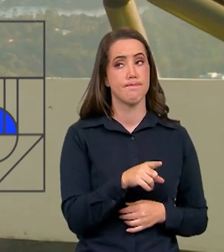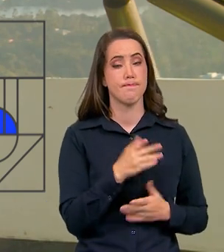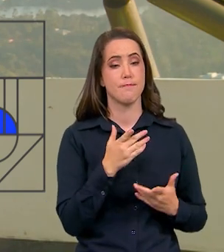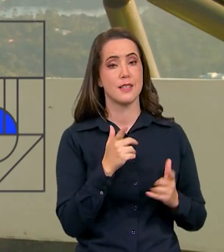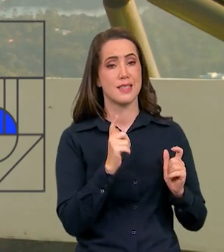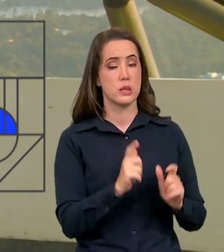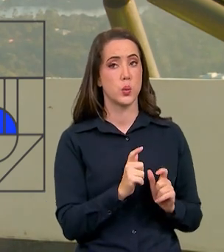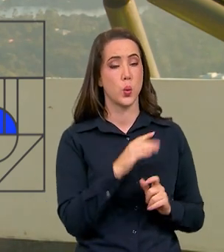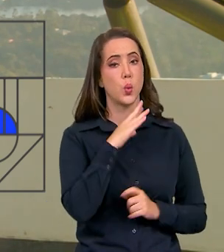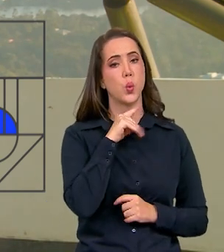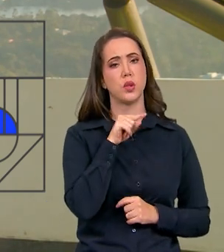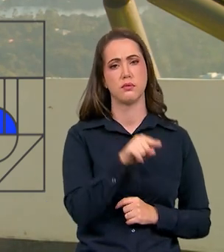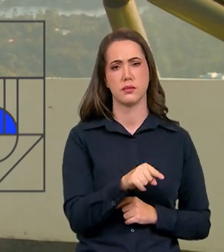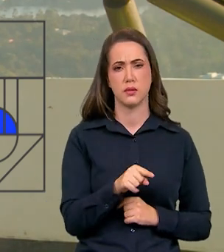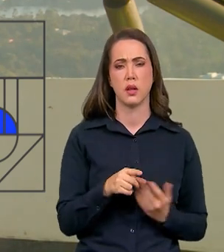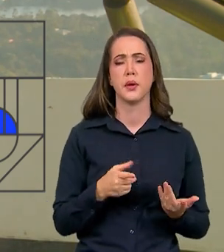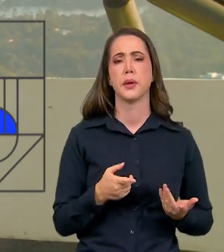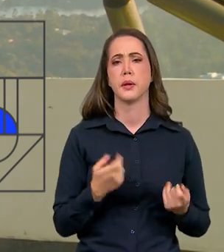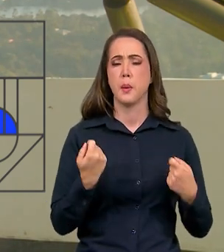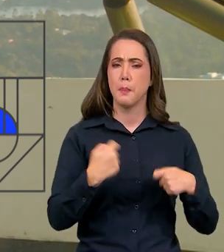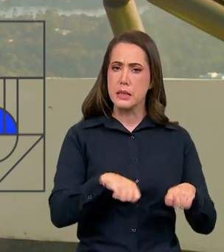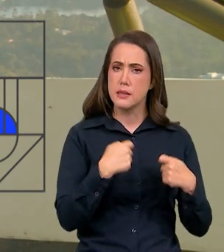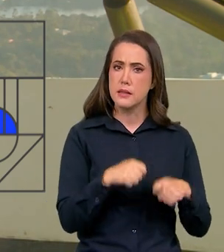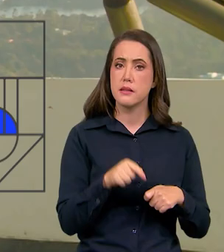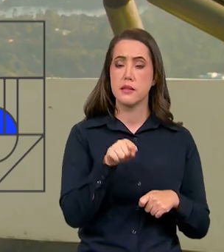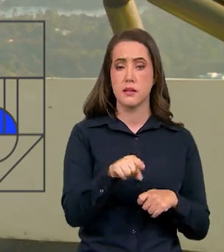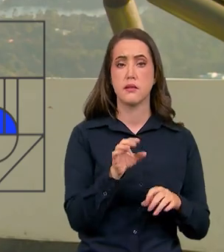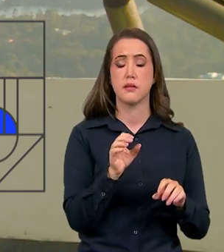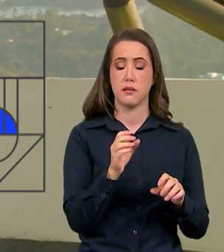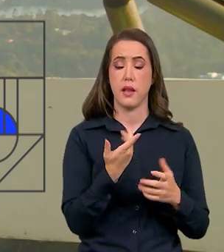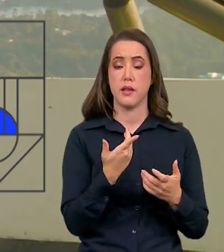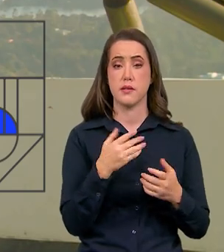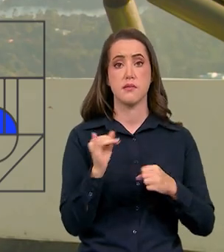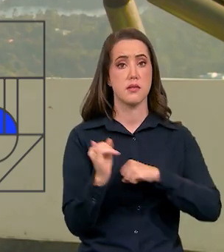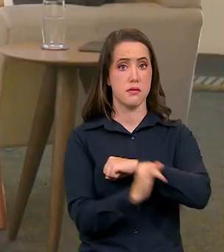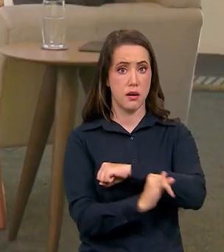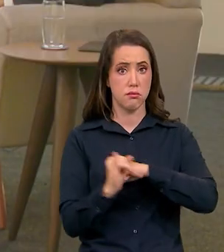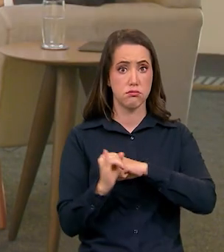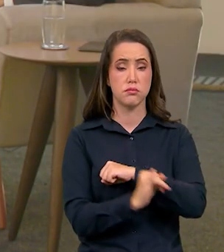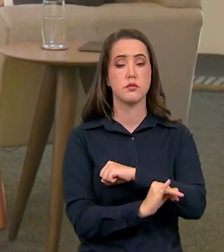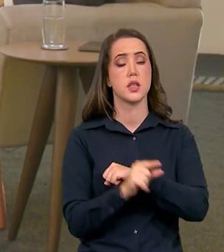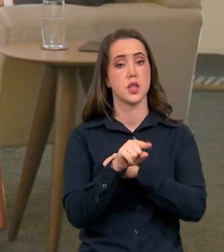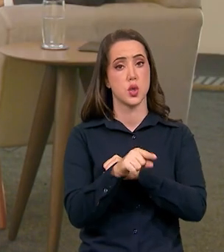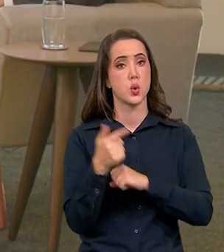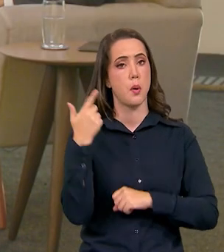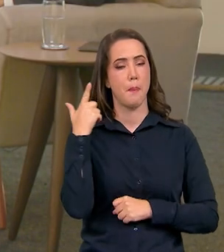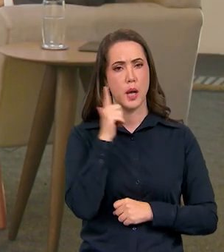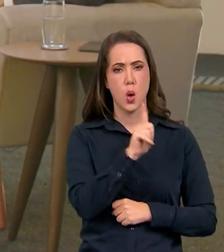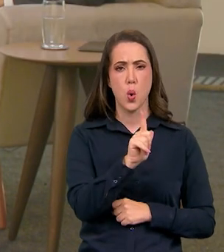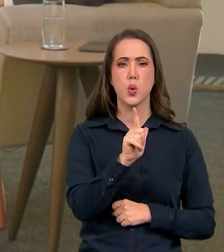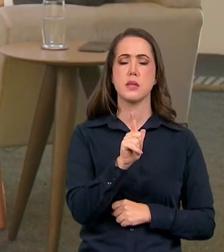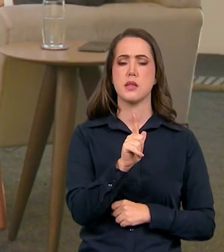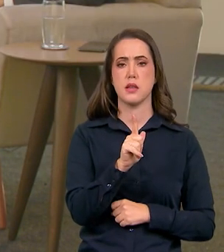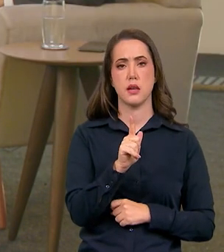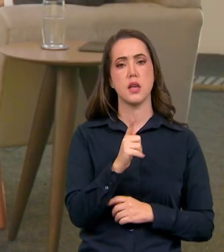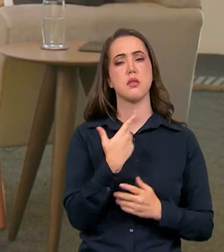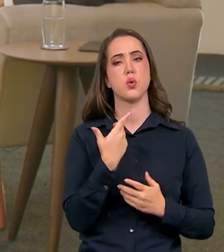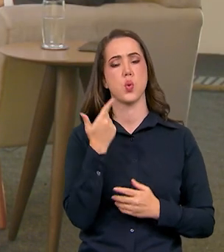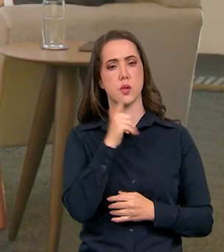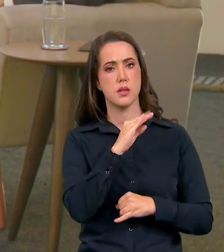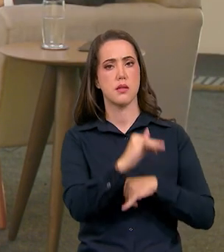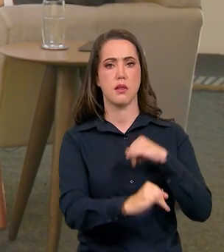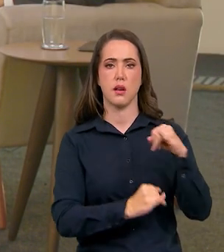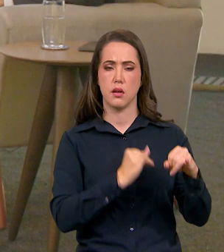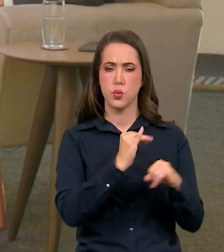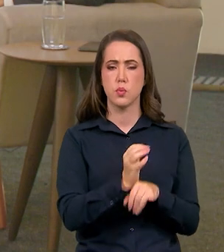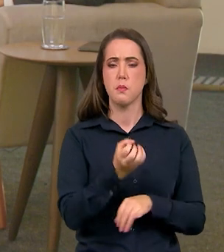precário ainda, então eles precisam dessa infraestrutura para poder chegarem no nível ideal de